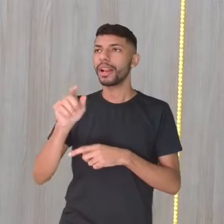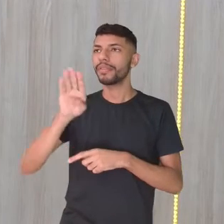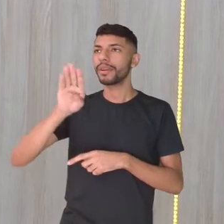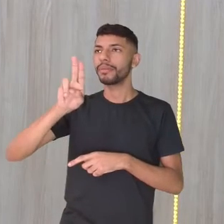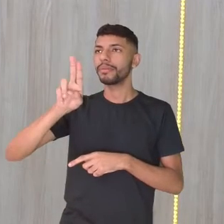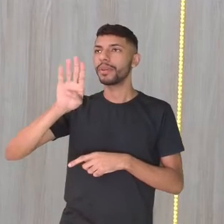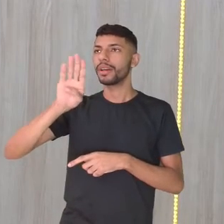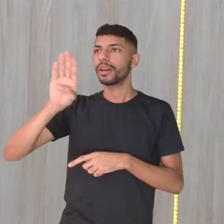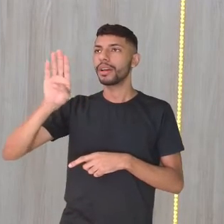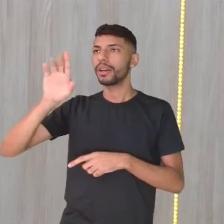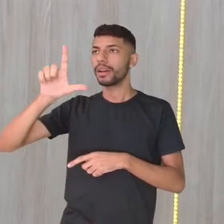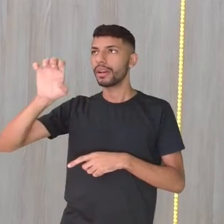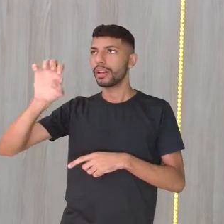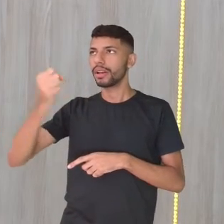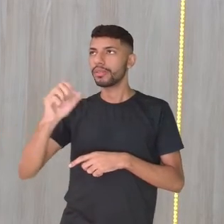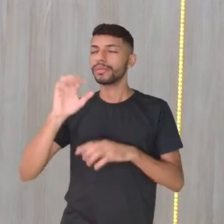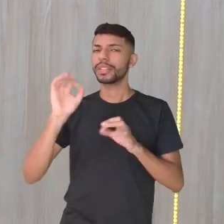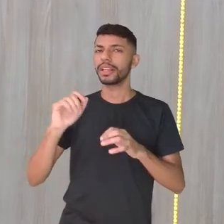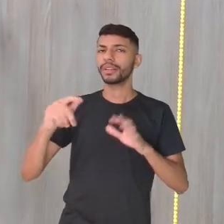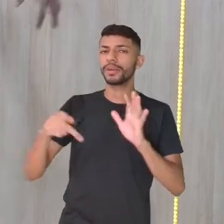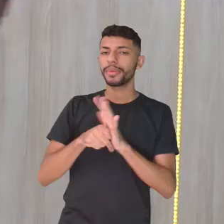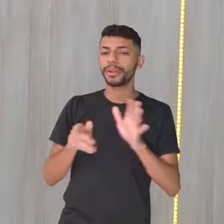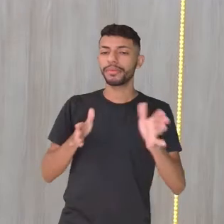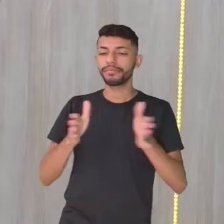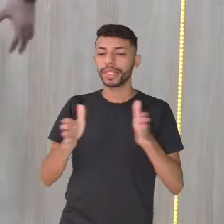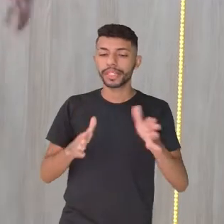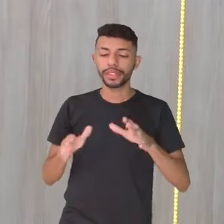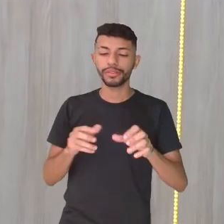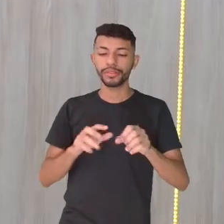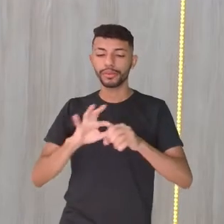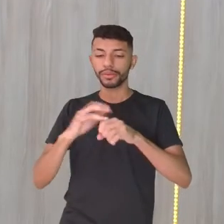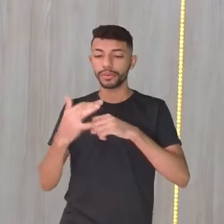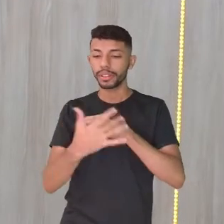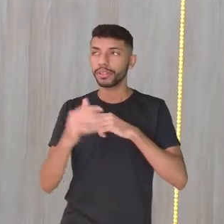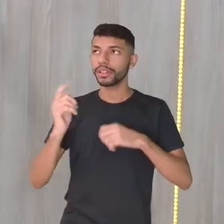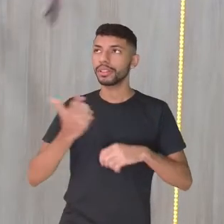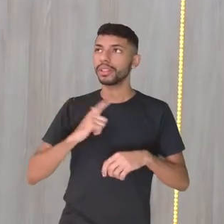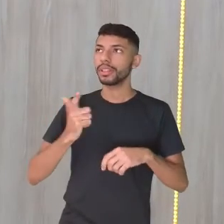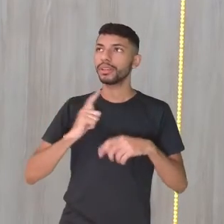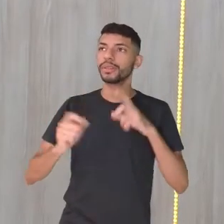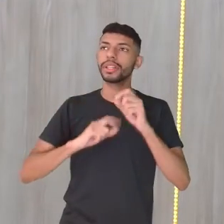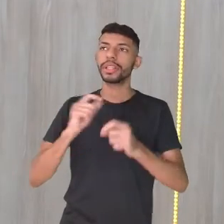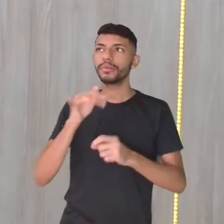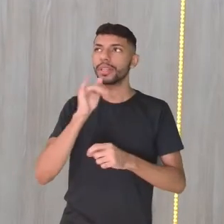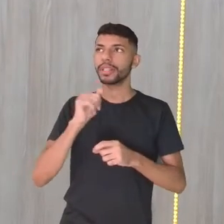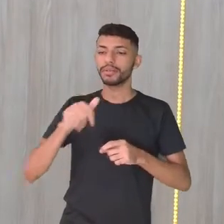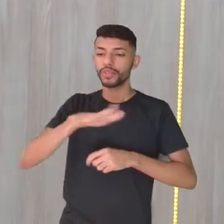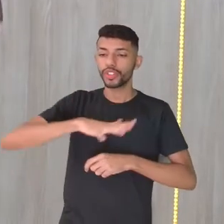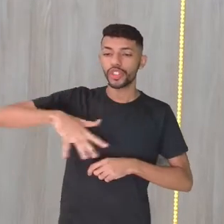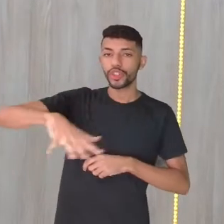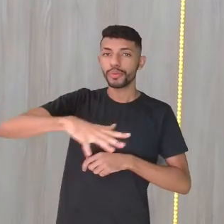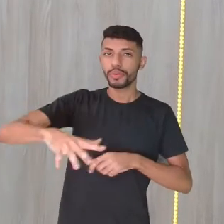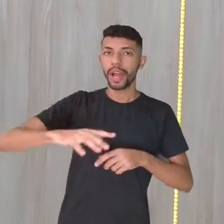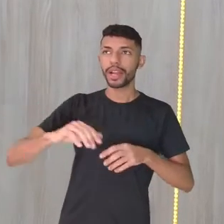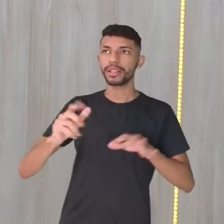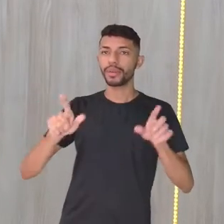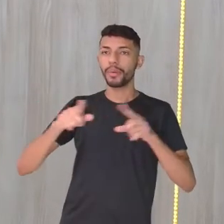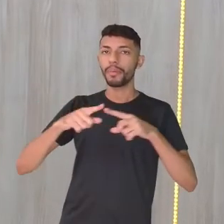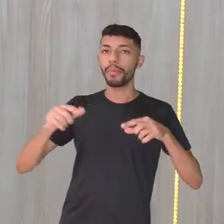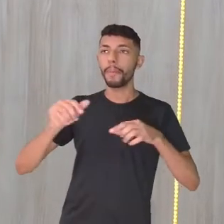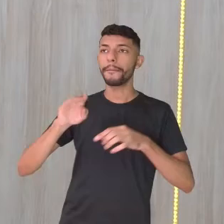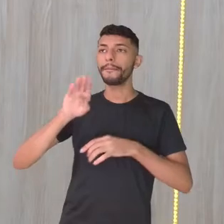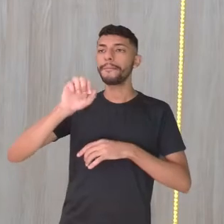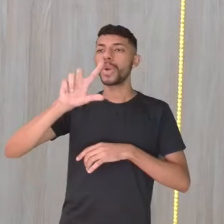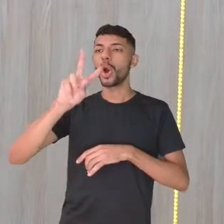hoje em dia com a pandemia. Na pandemia você tem o quê? Tem o bubble space, né? Que é o espaço bolha. Cada pessoa tem um